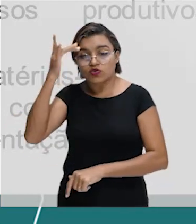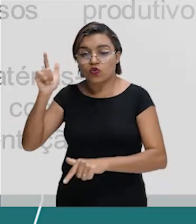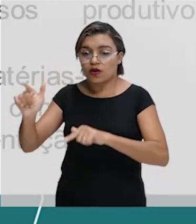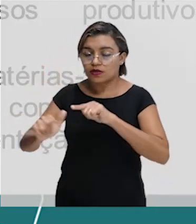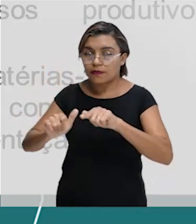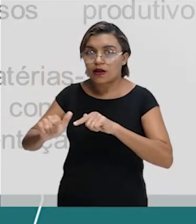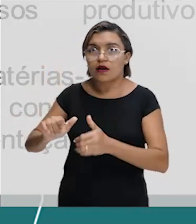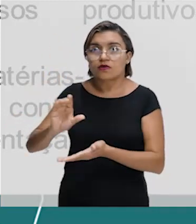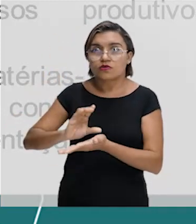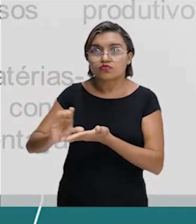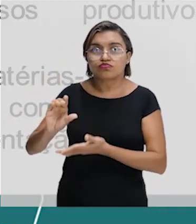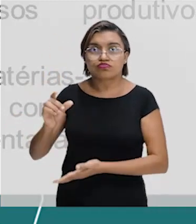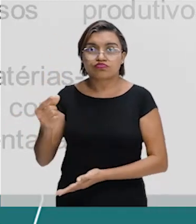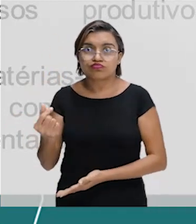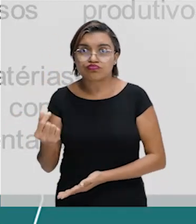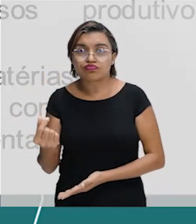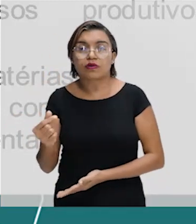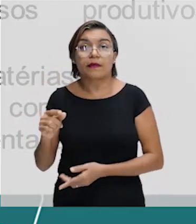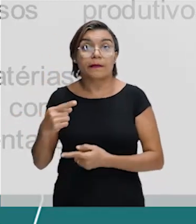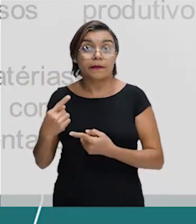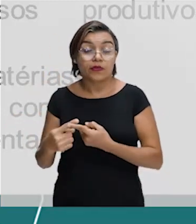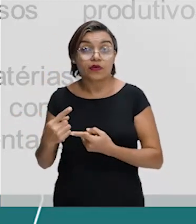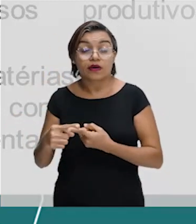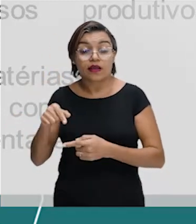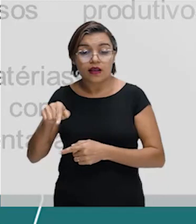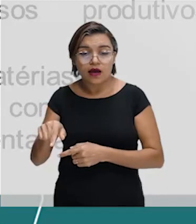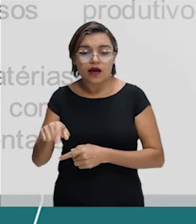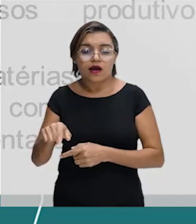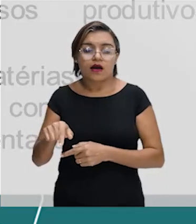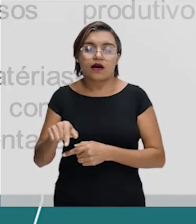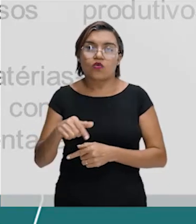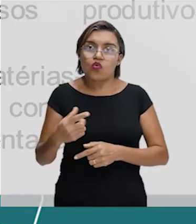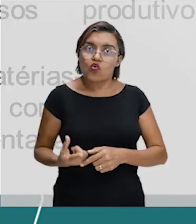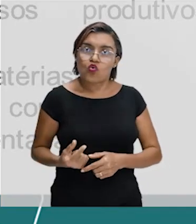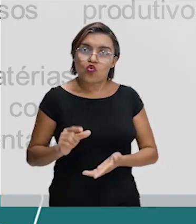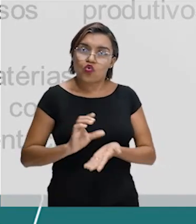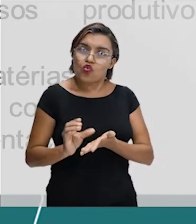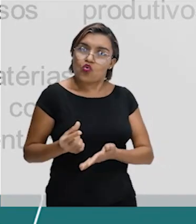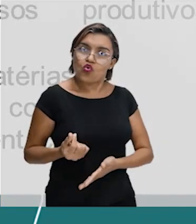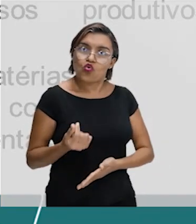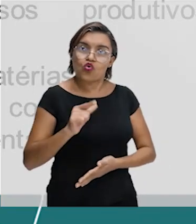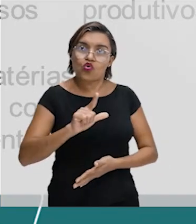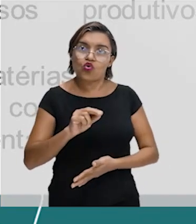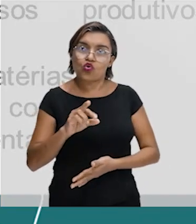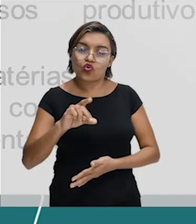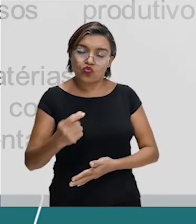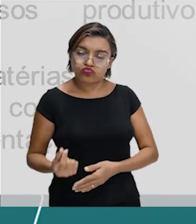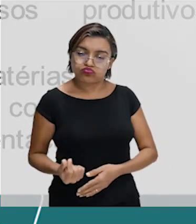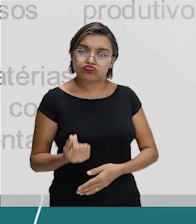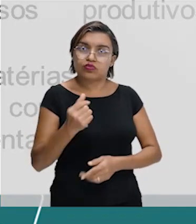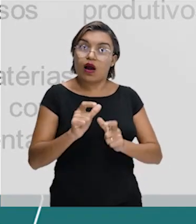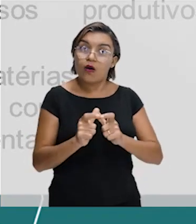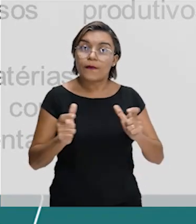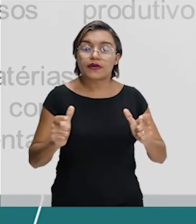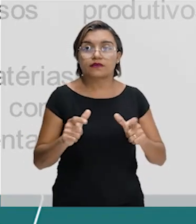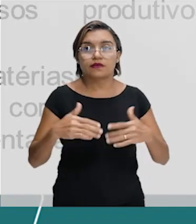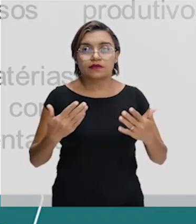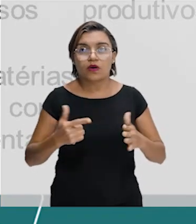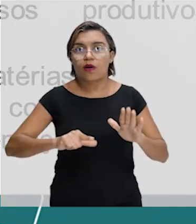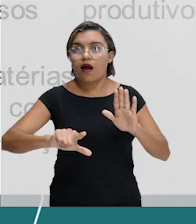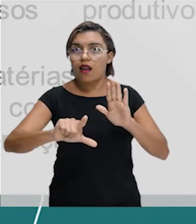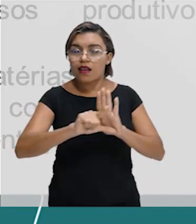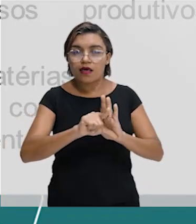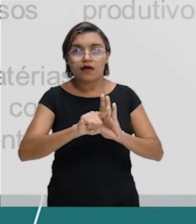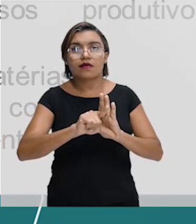matéria-prima mais barata, para justamente buscar maximizar o seu lucro. E isso, obviamente, desregulamenta as leis